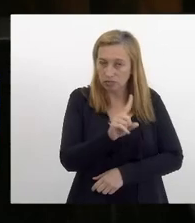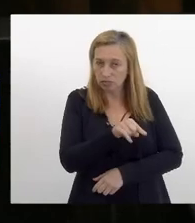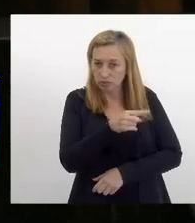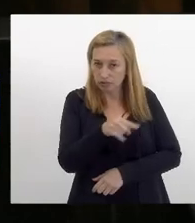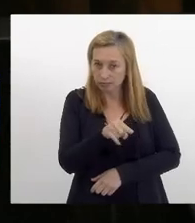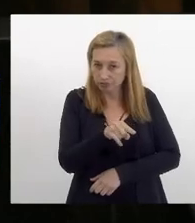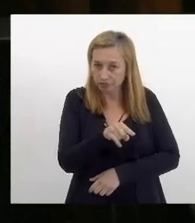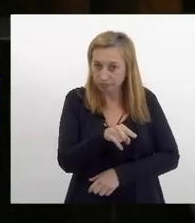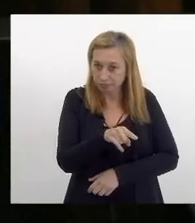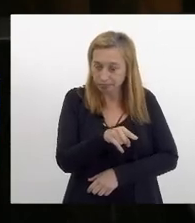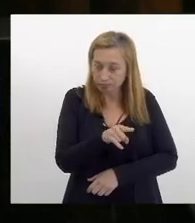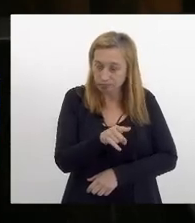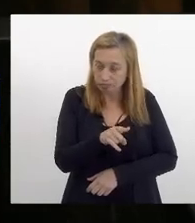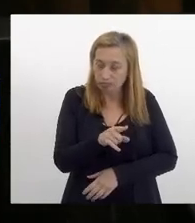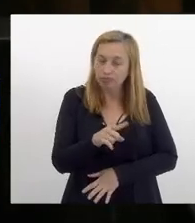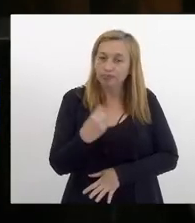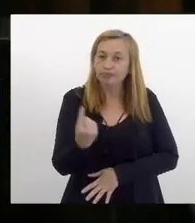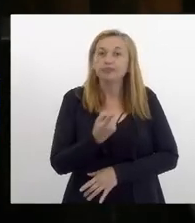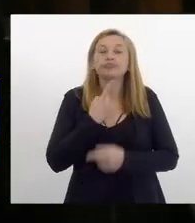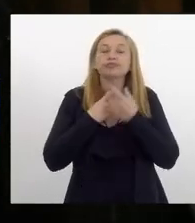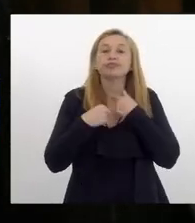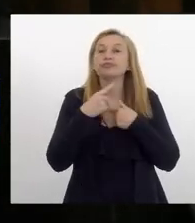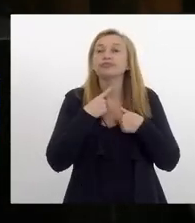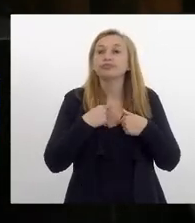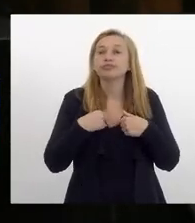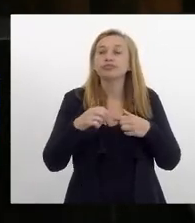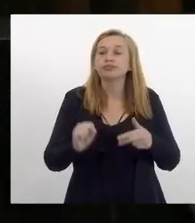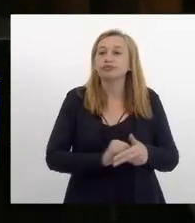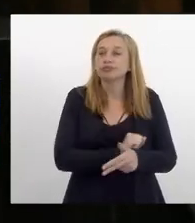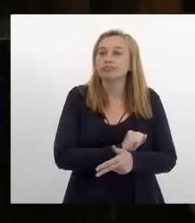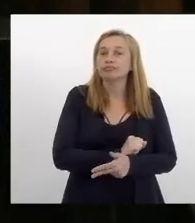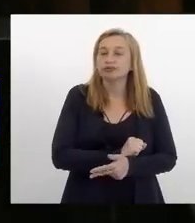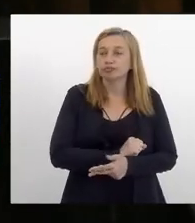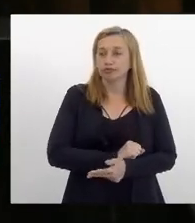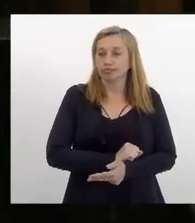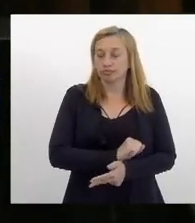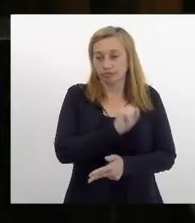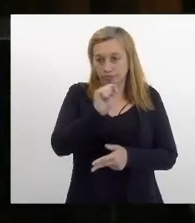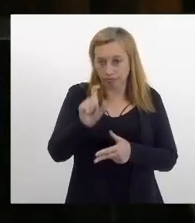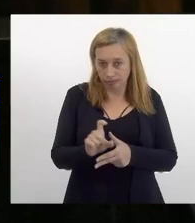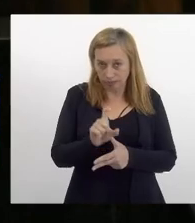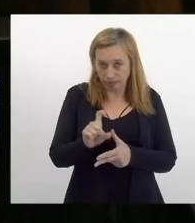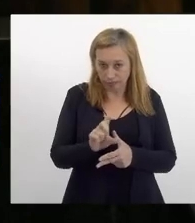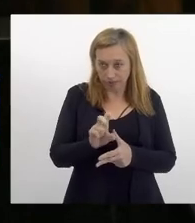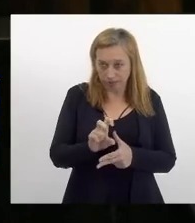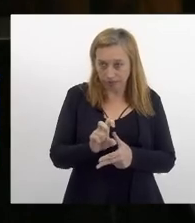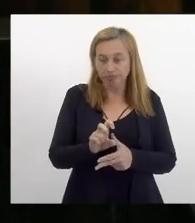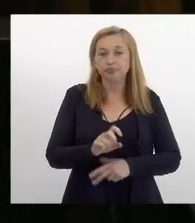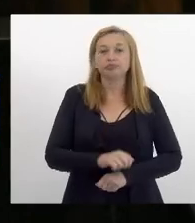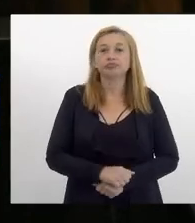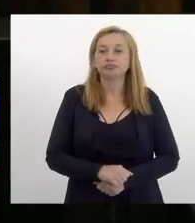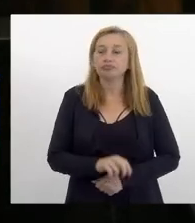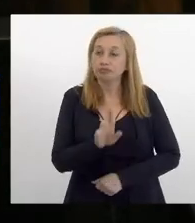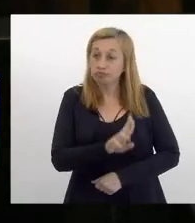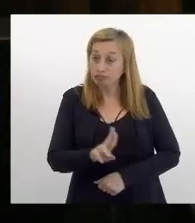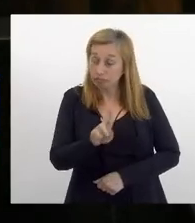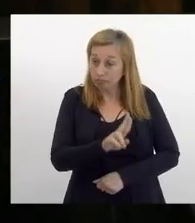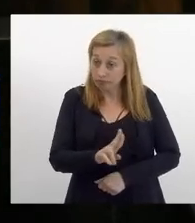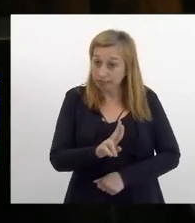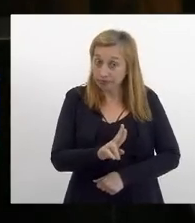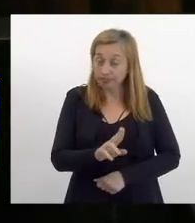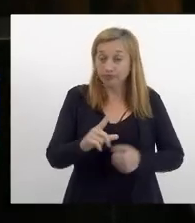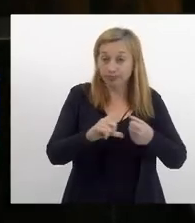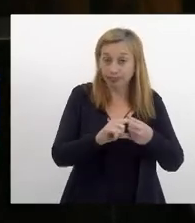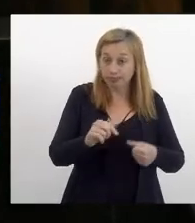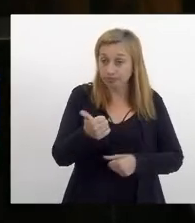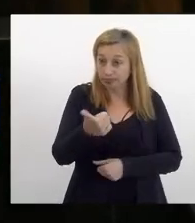nós desejamos que o poder executivo usando o disposto no